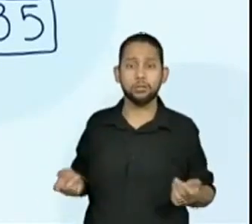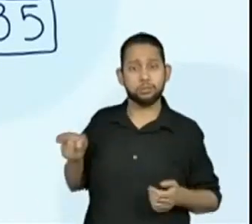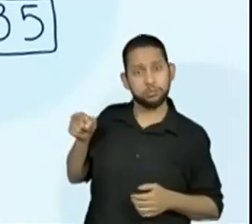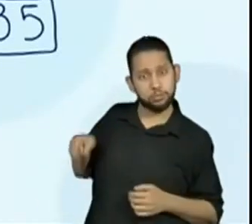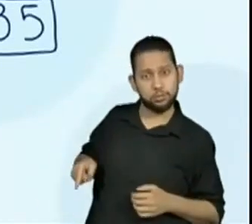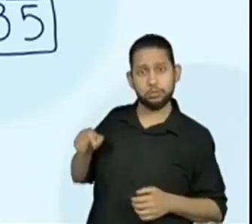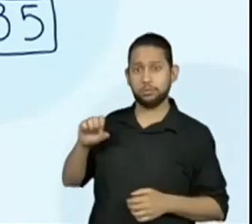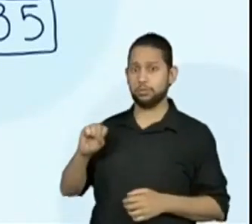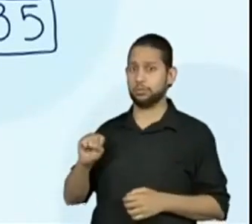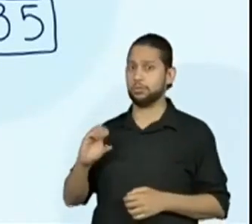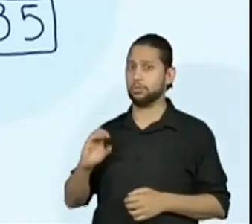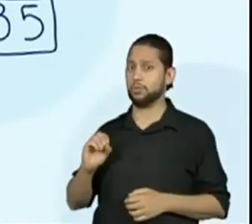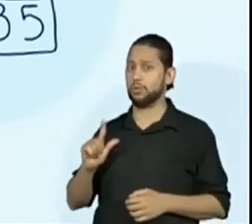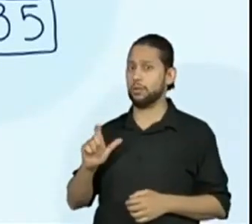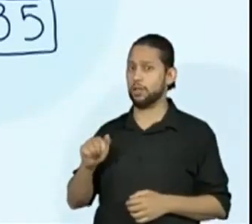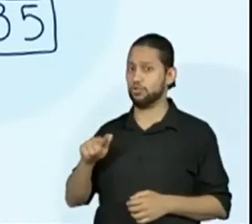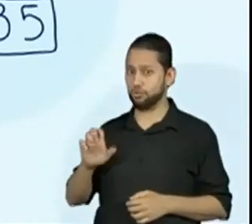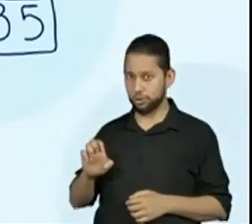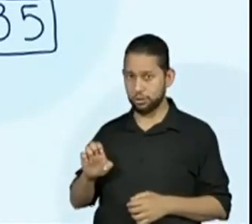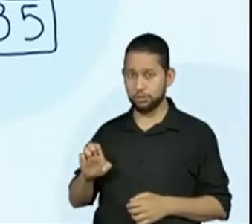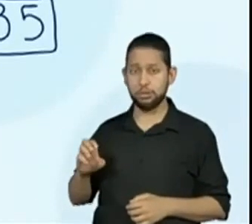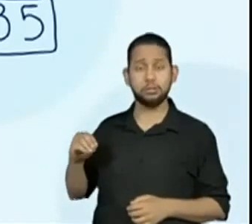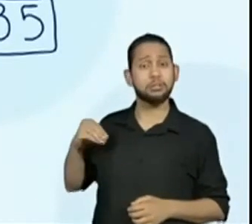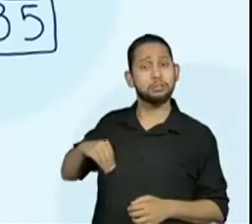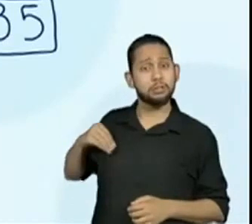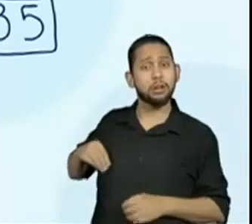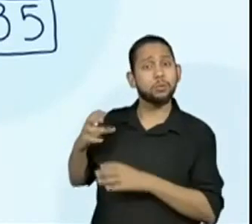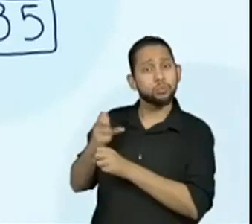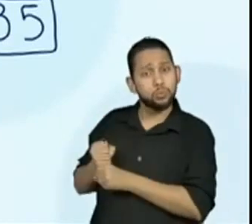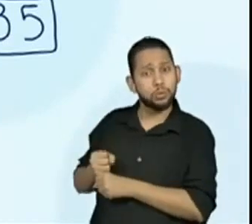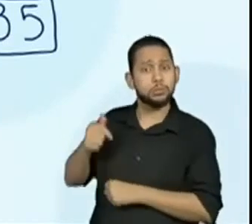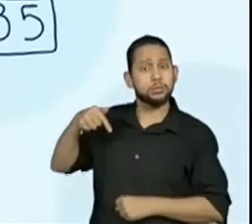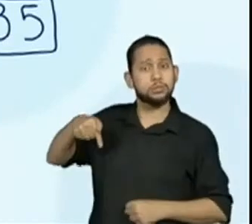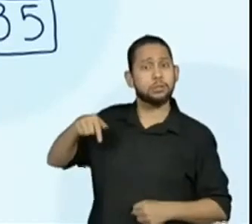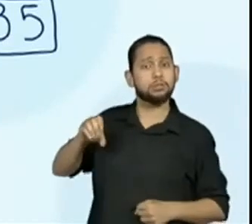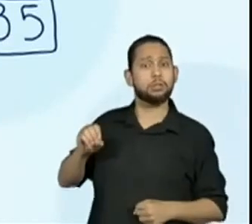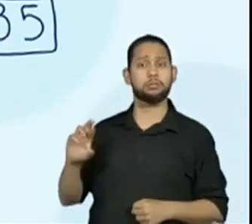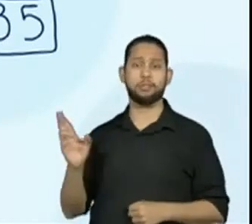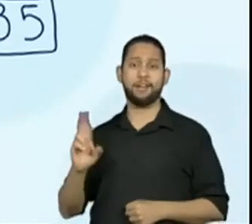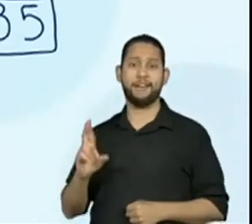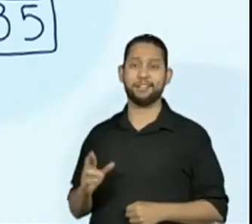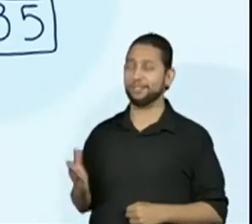receber 70 reais.